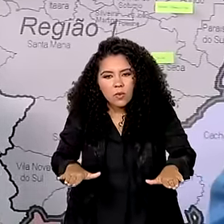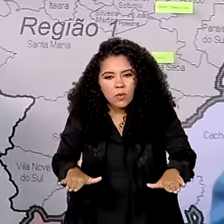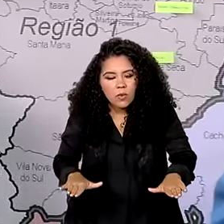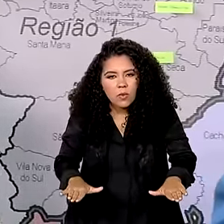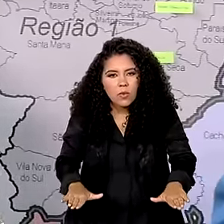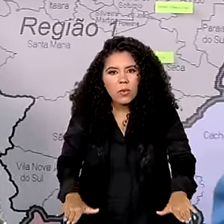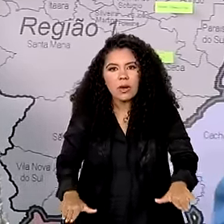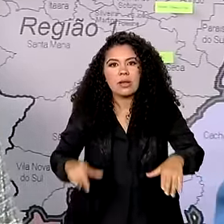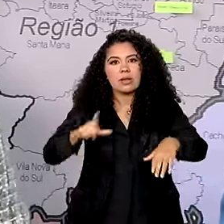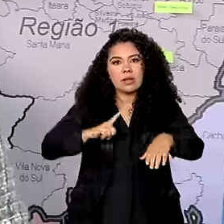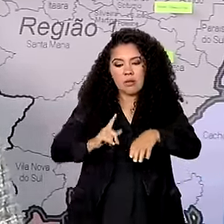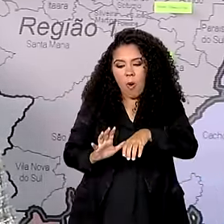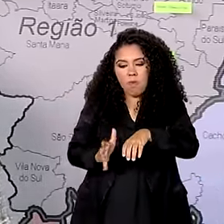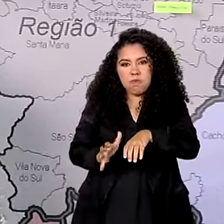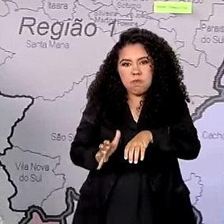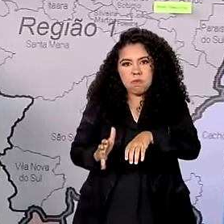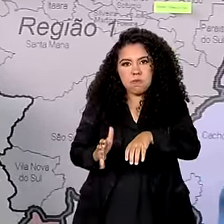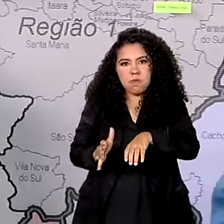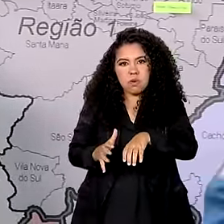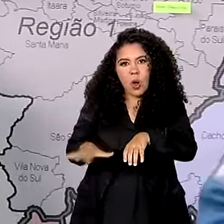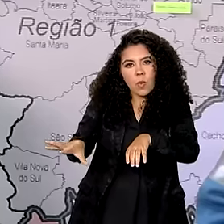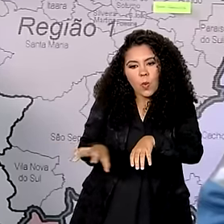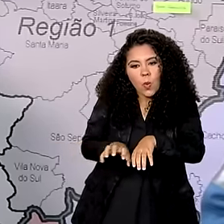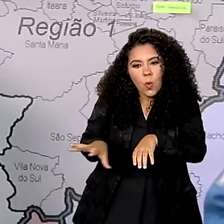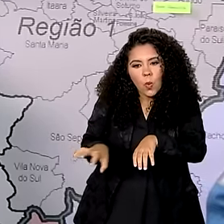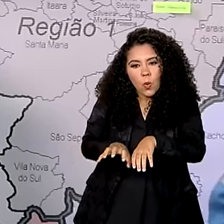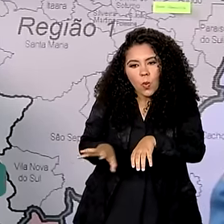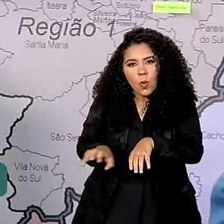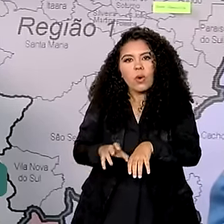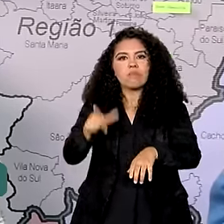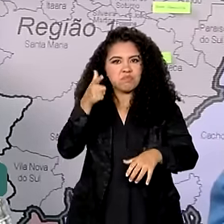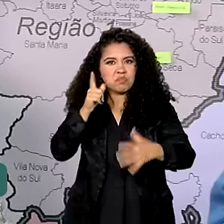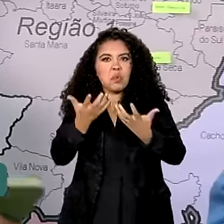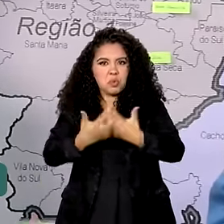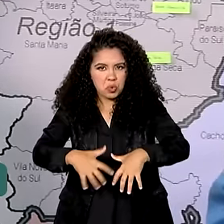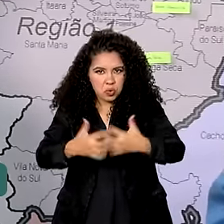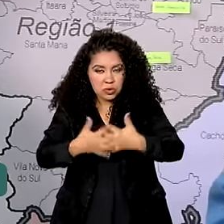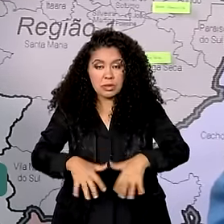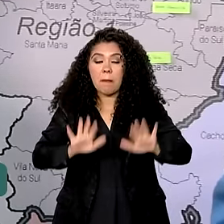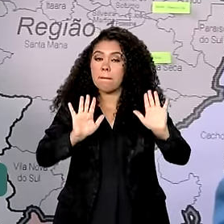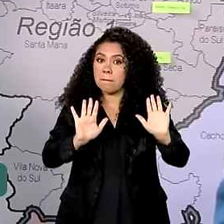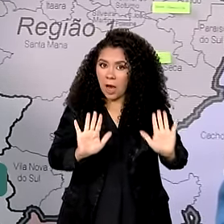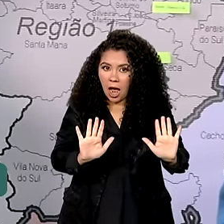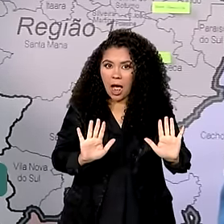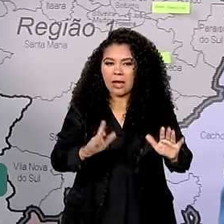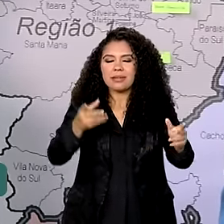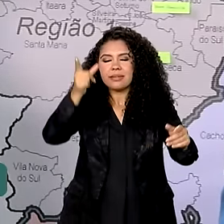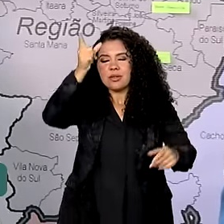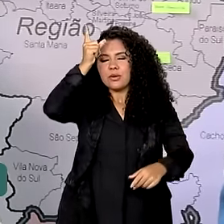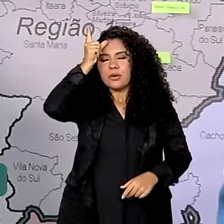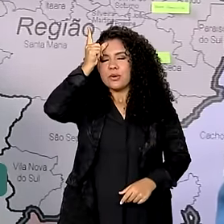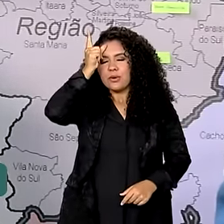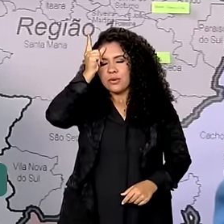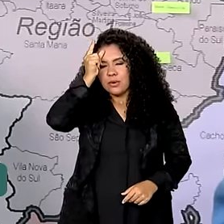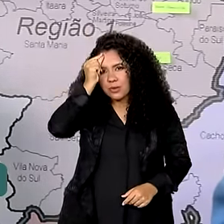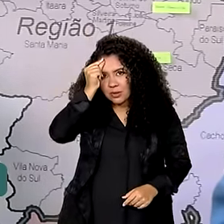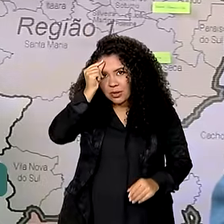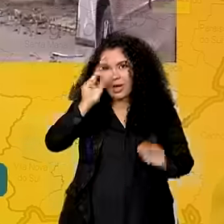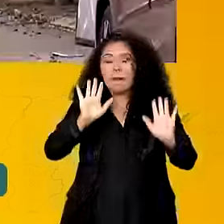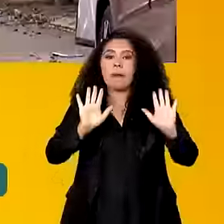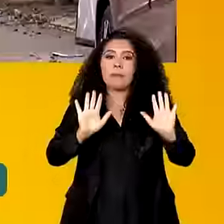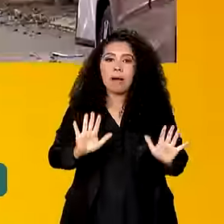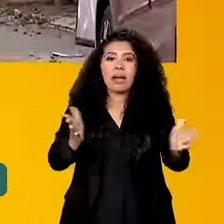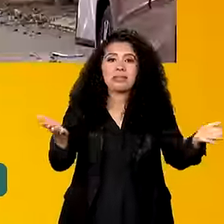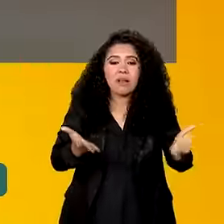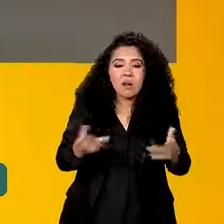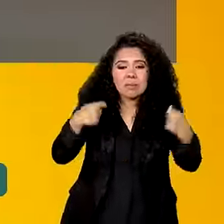já que as bombas que escoam toda essa água estão funcionando. Por um lado é alívio, mas por outro é hora de ver